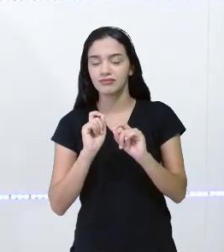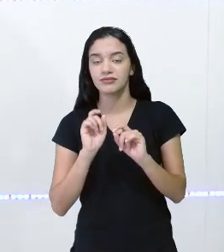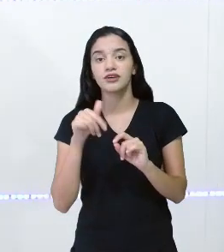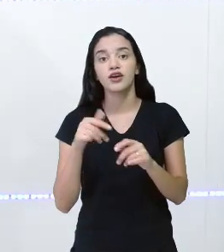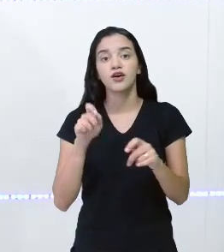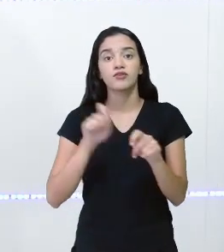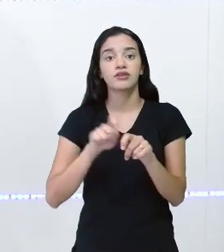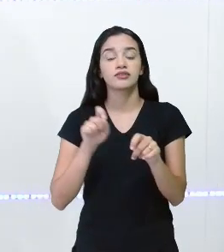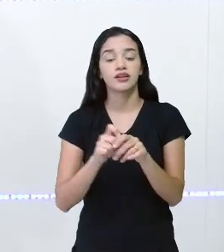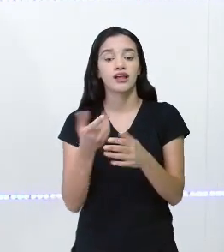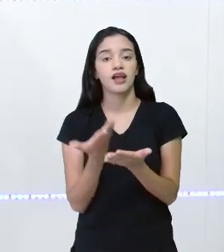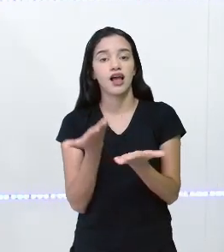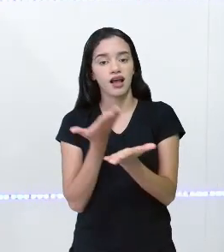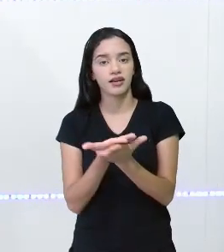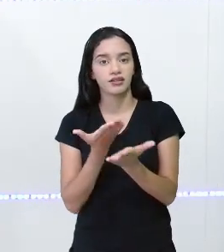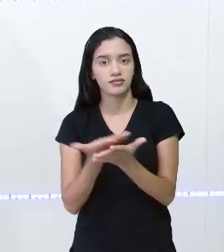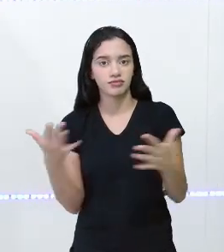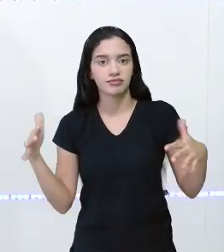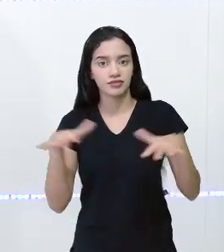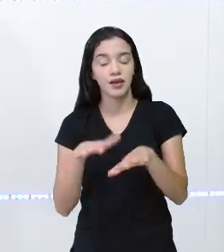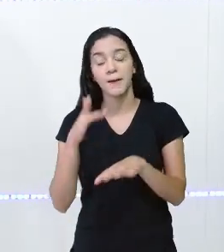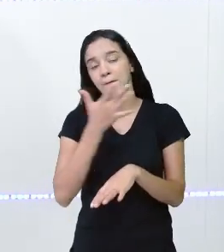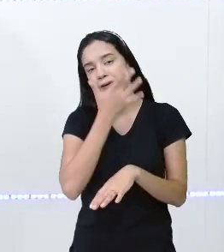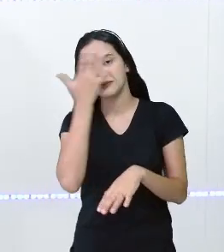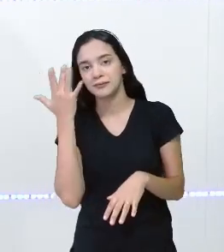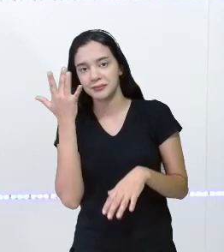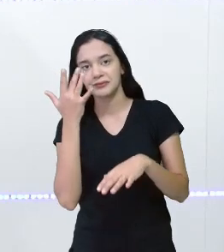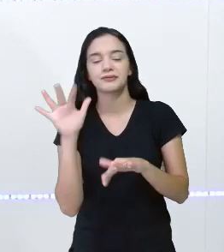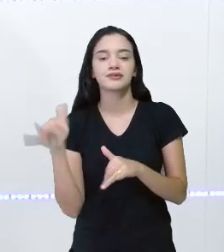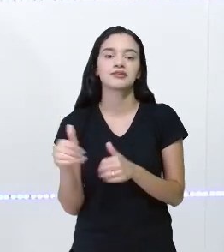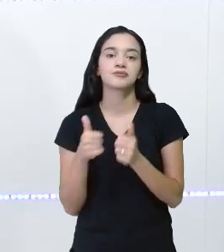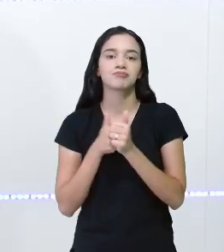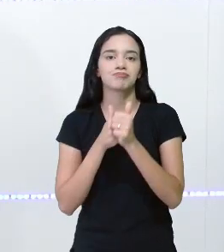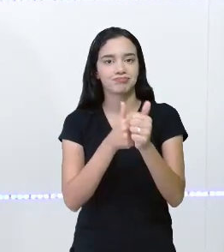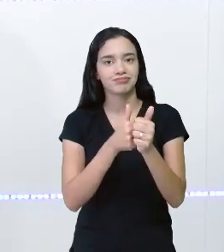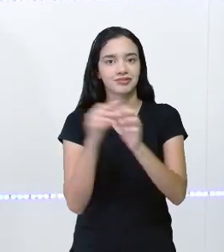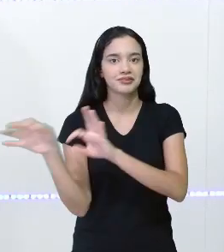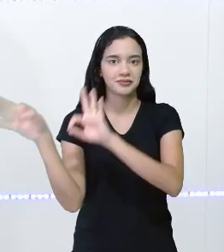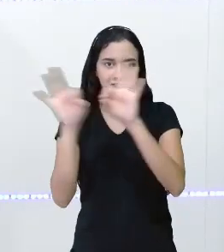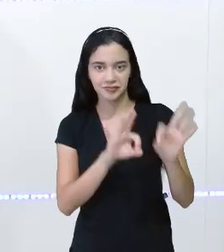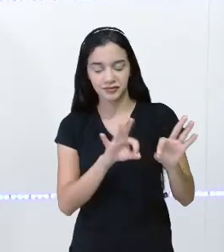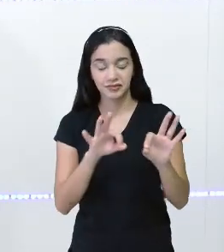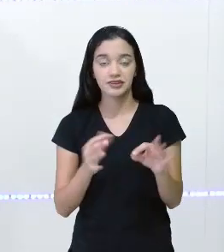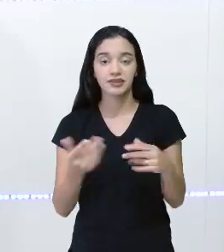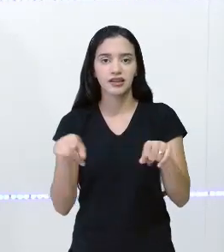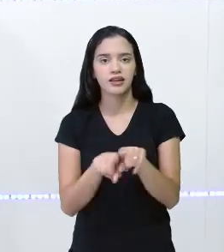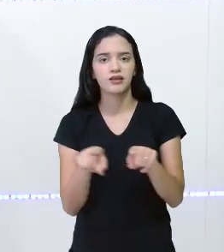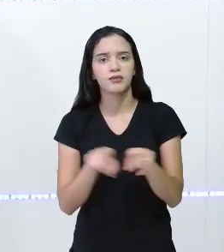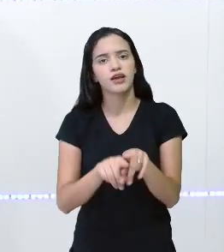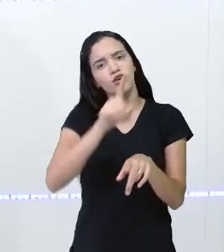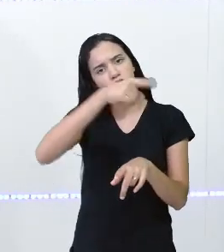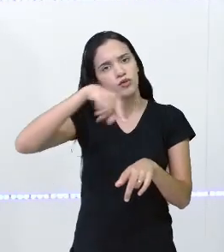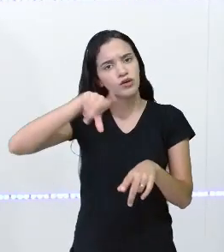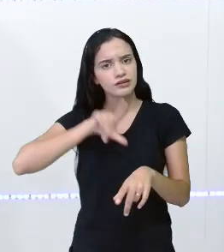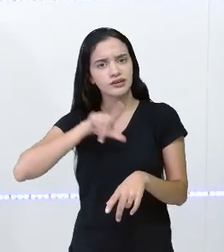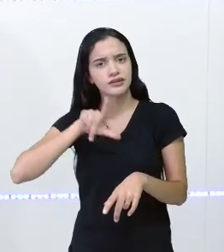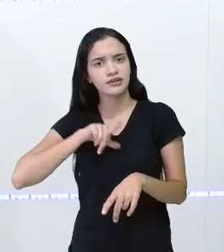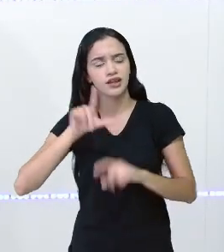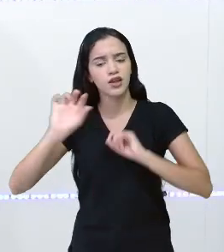essa aula se torne mais inclusiva e mais pessoas possam acompanhar. Além disso, vocês têm a